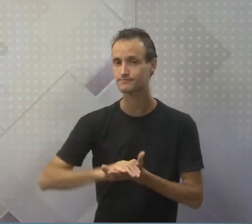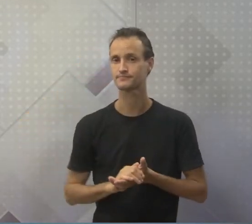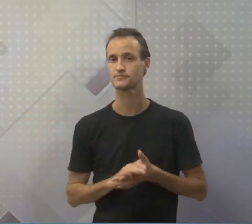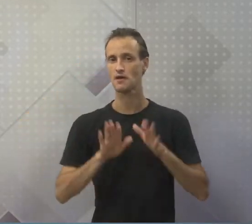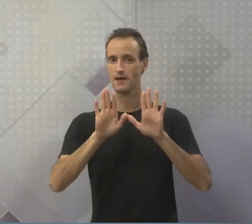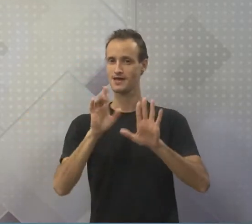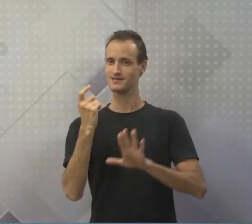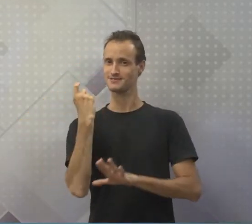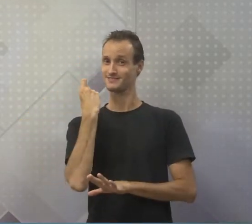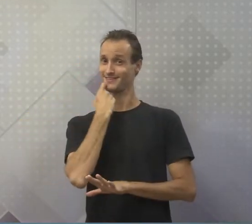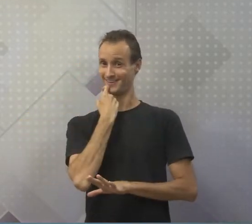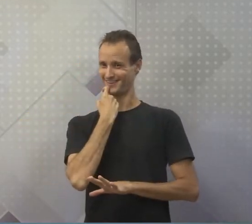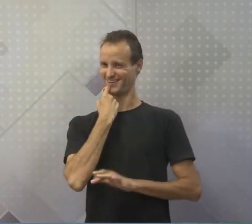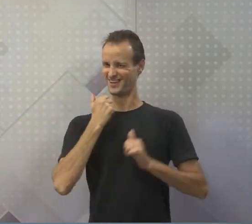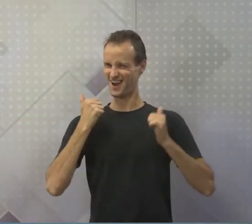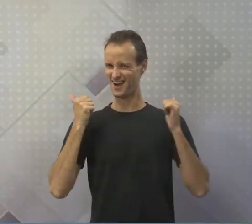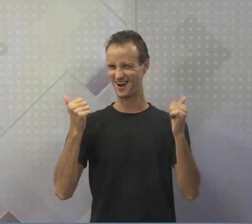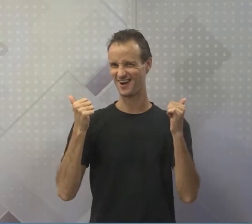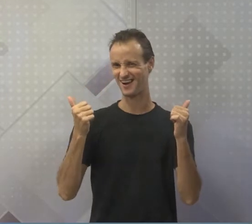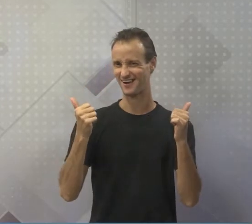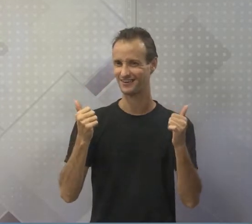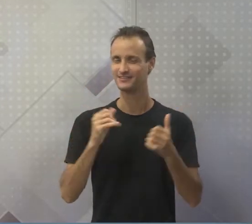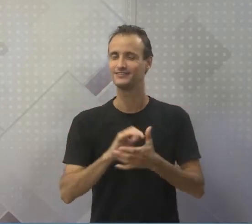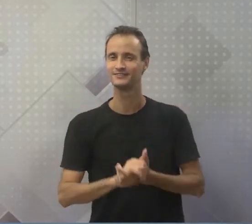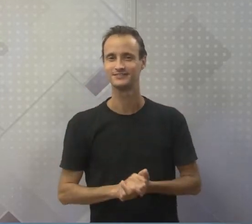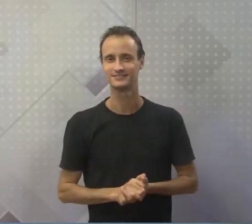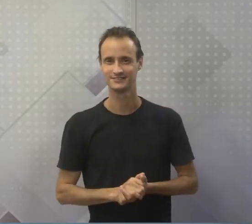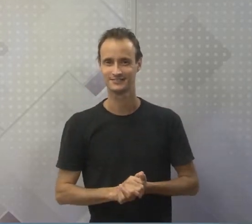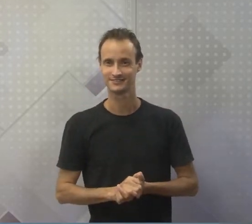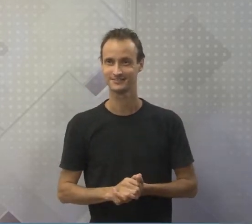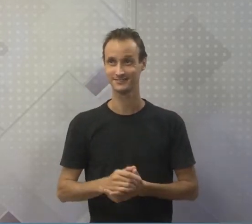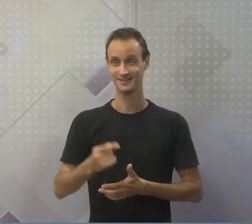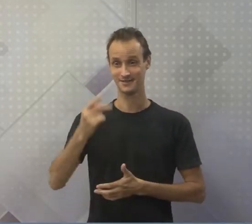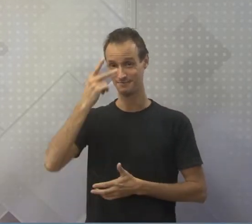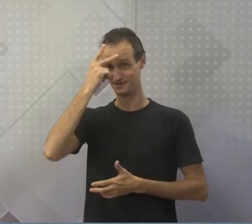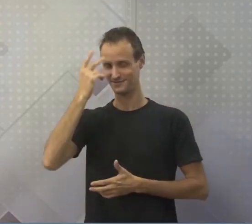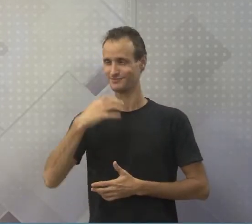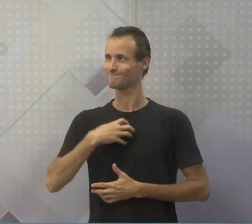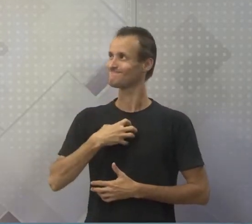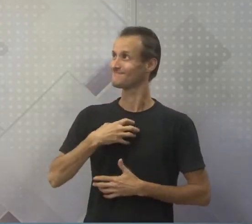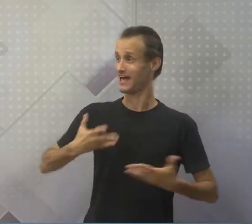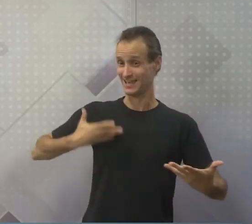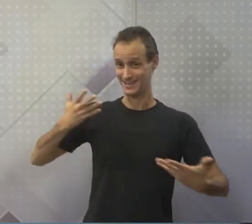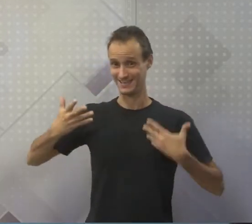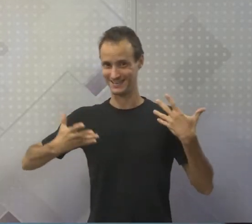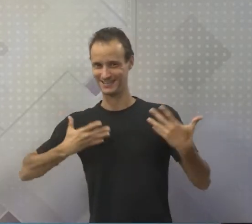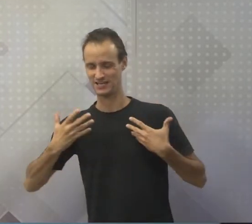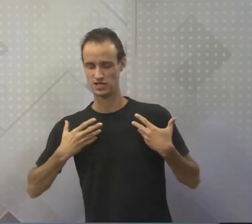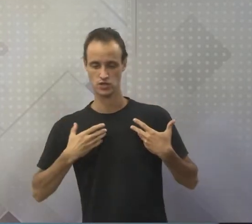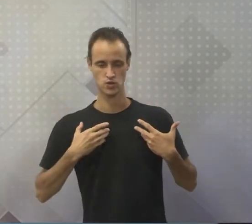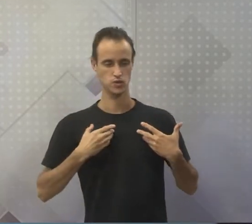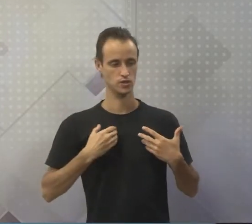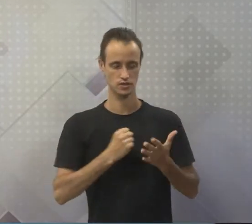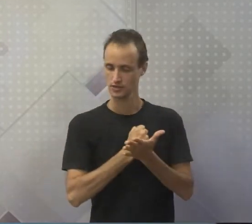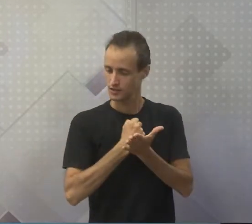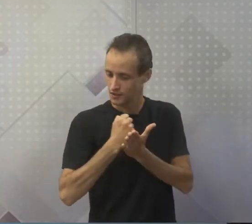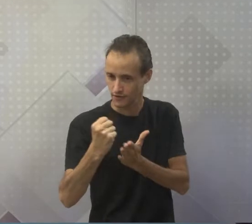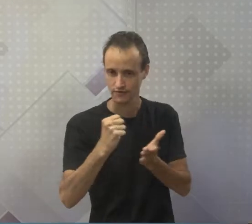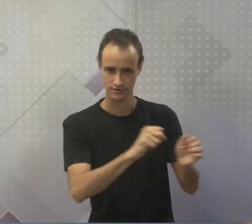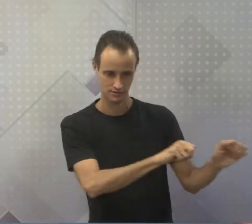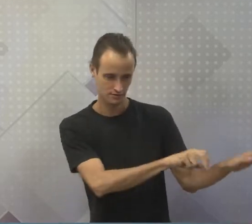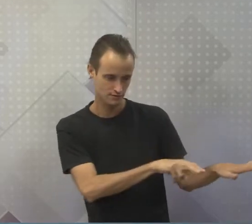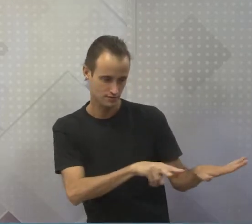Agora, sextou! Olha aí! É, o Kavagá fica animado! Já venceu mais uma semana,